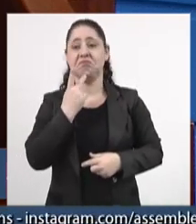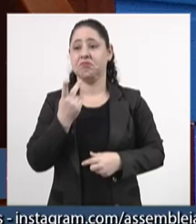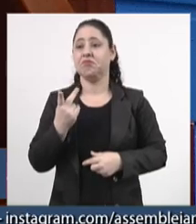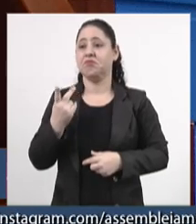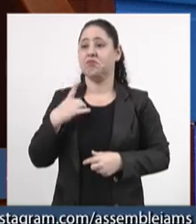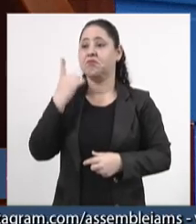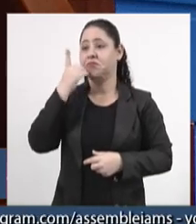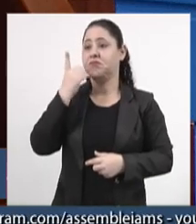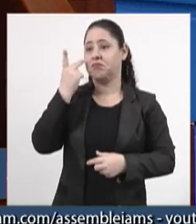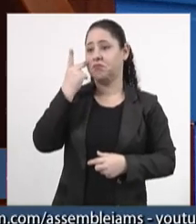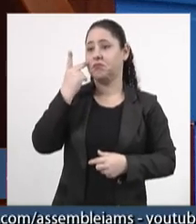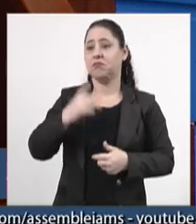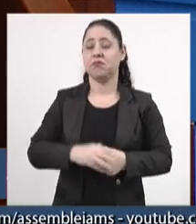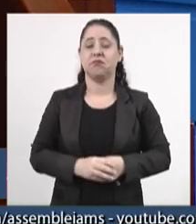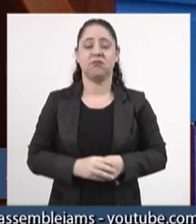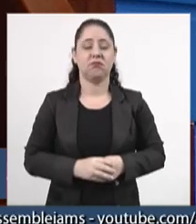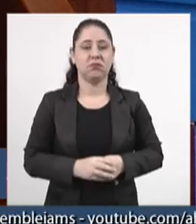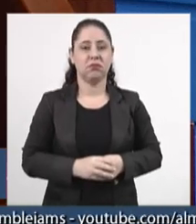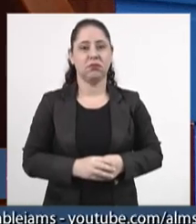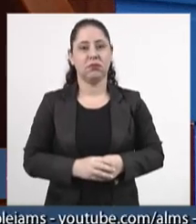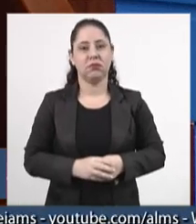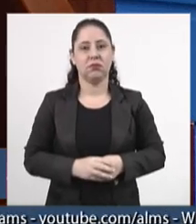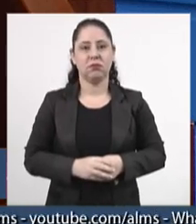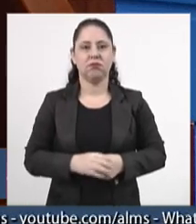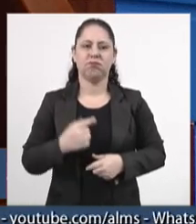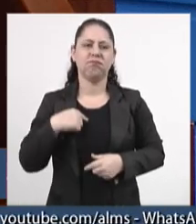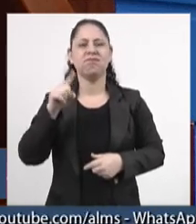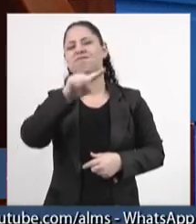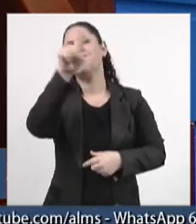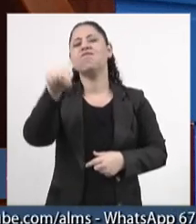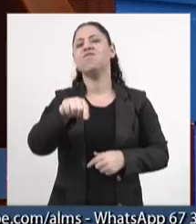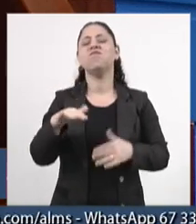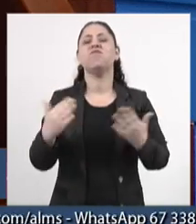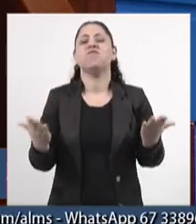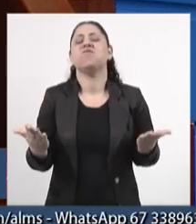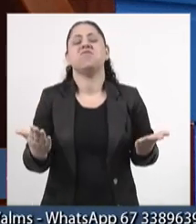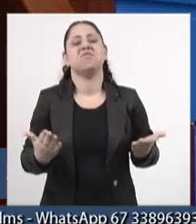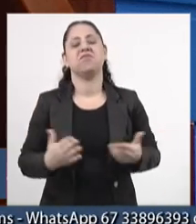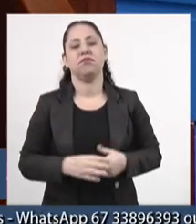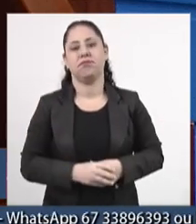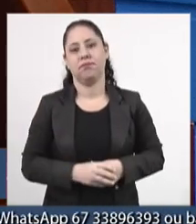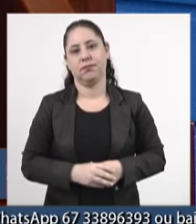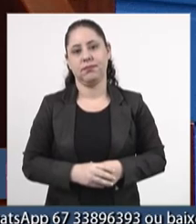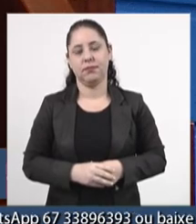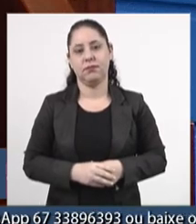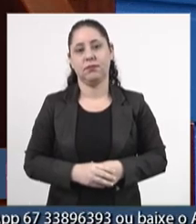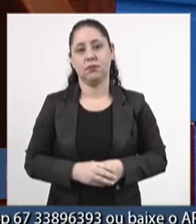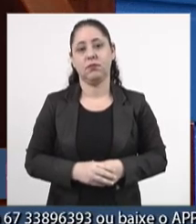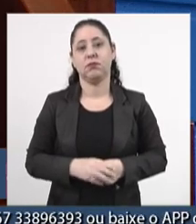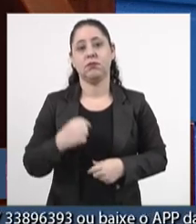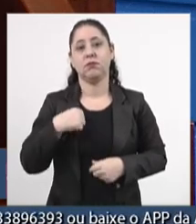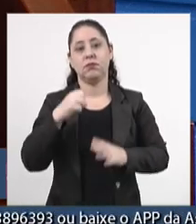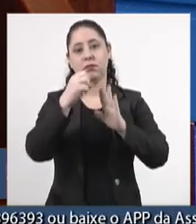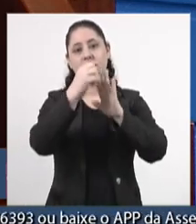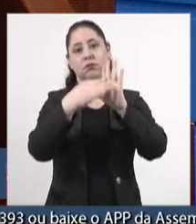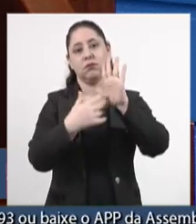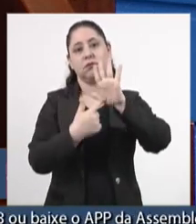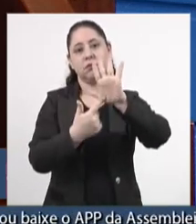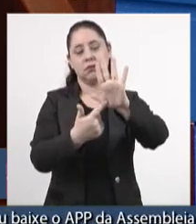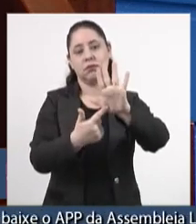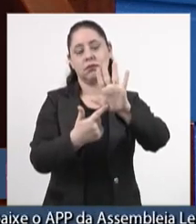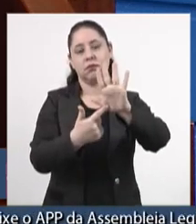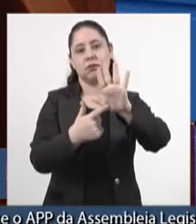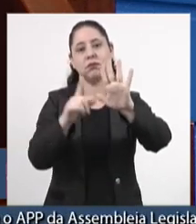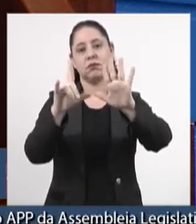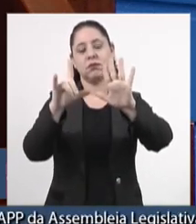deputado Pedro Kemp. Aí eu tenho um questionamento para dizer aqui. Aqui eu tenho uma publicação no